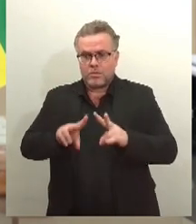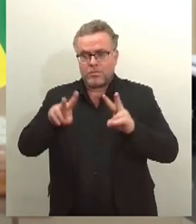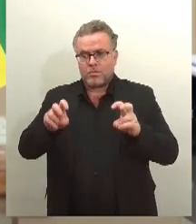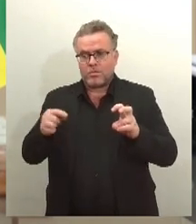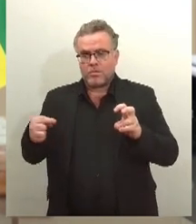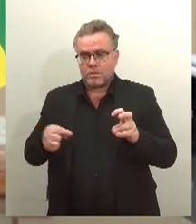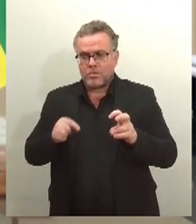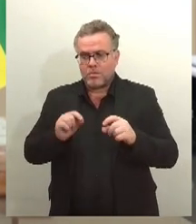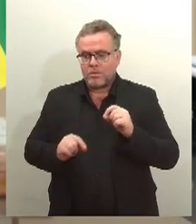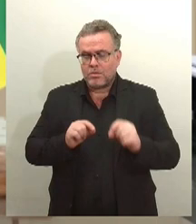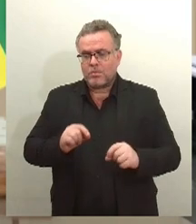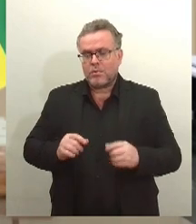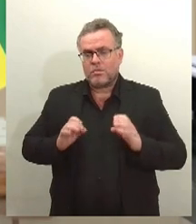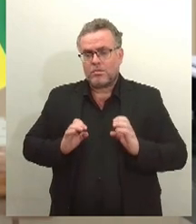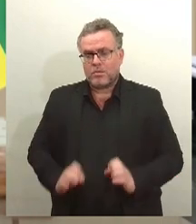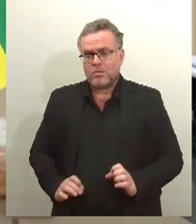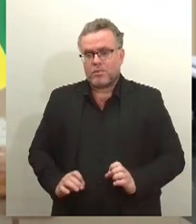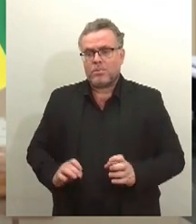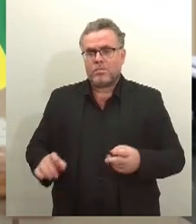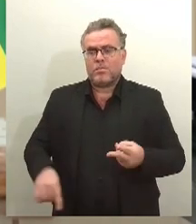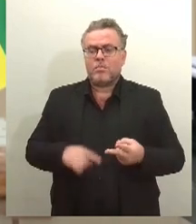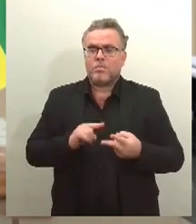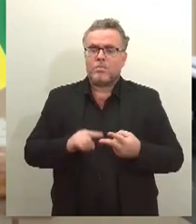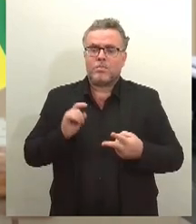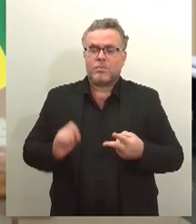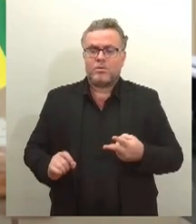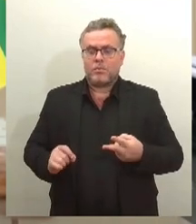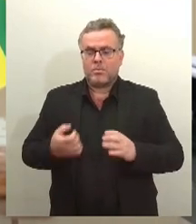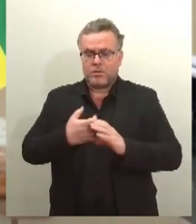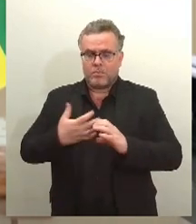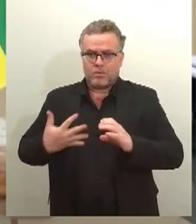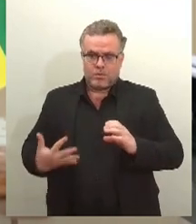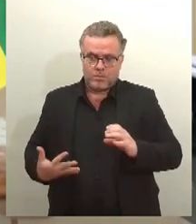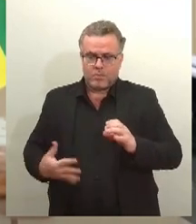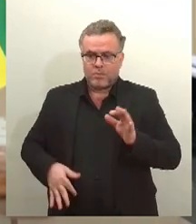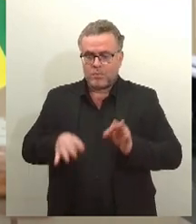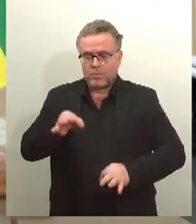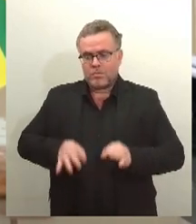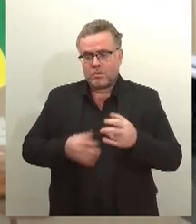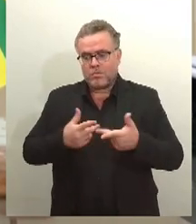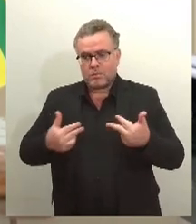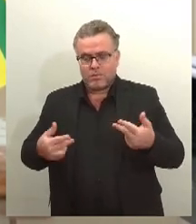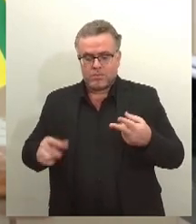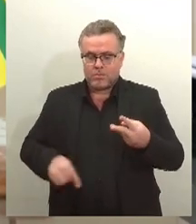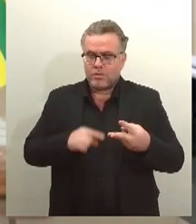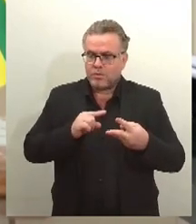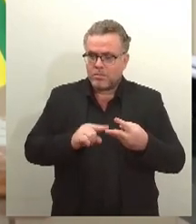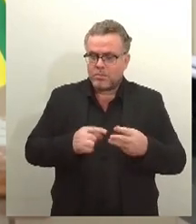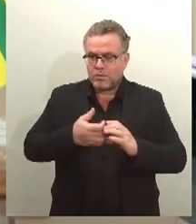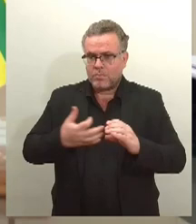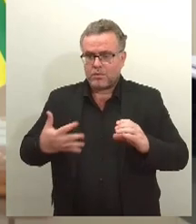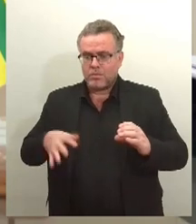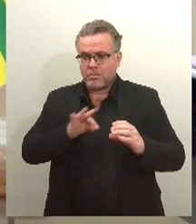ética no nosso trabalho, aspectos jurídicos e aspectos técnicos para